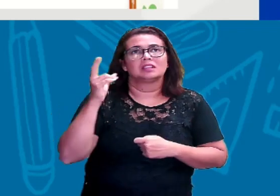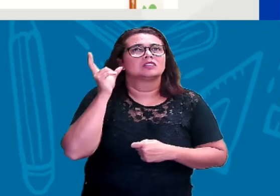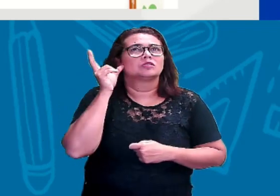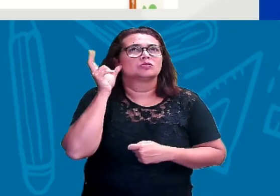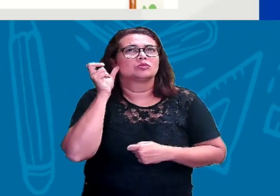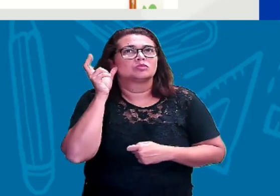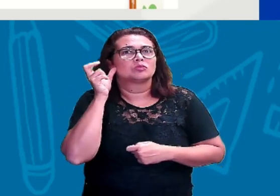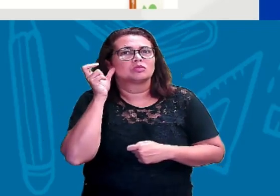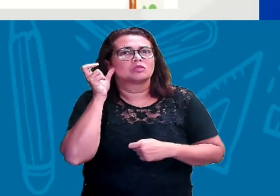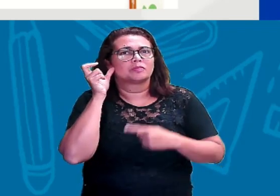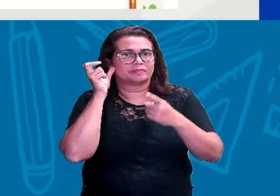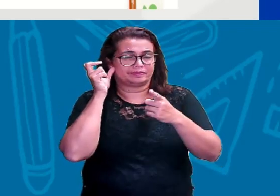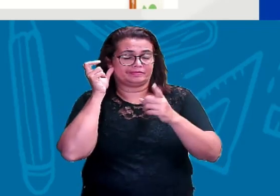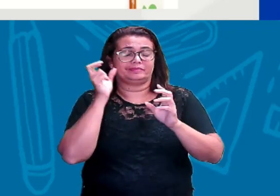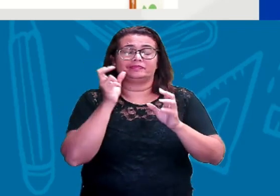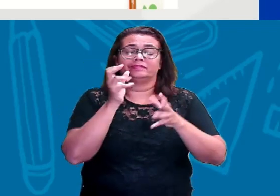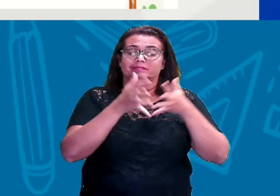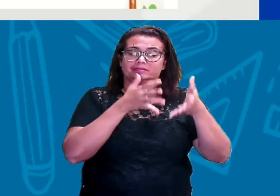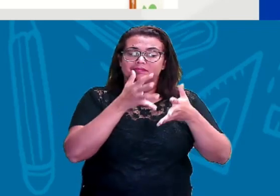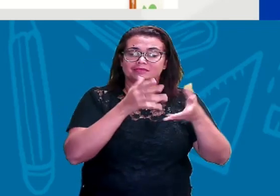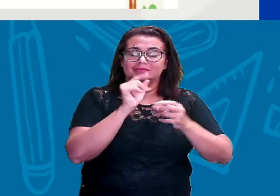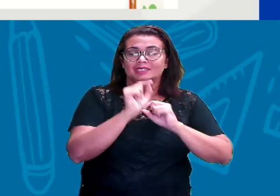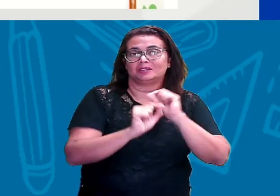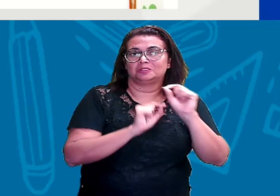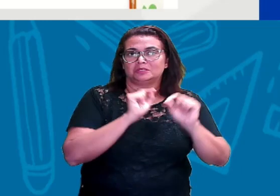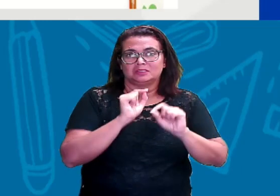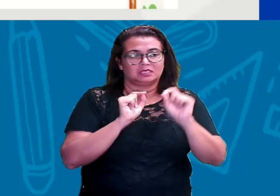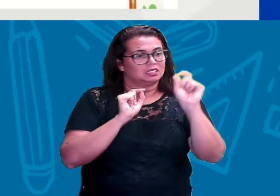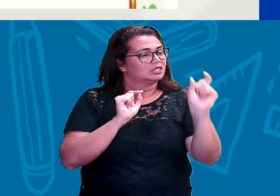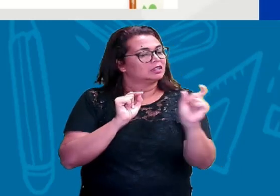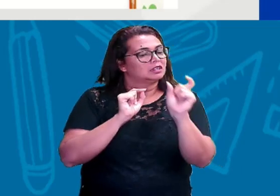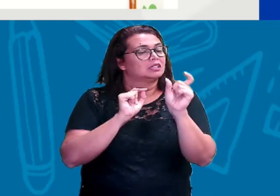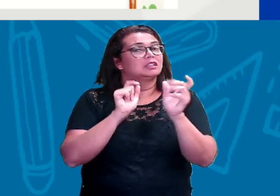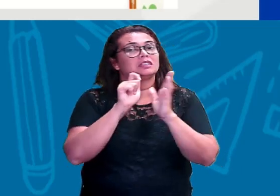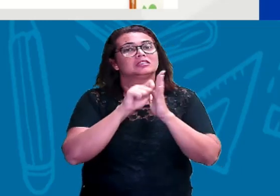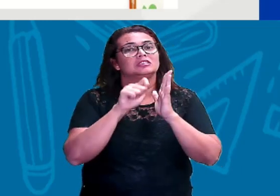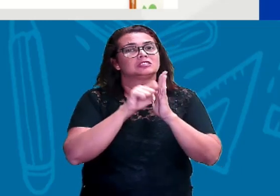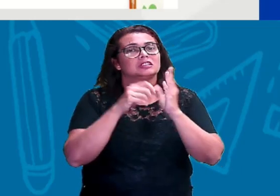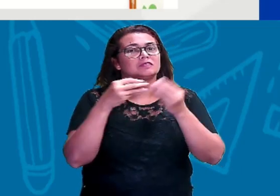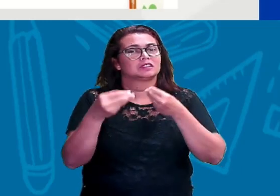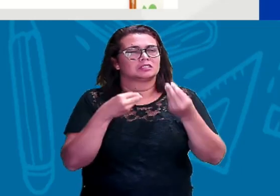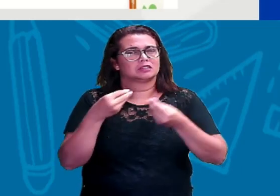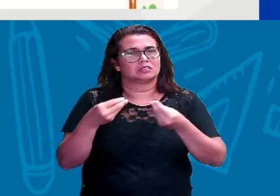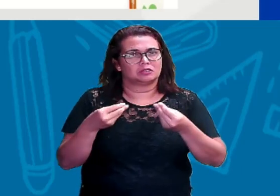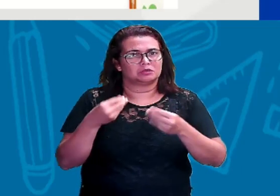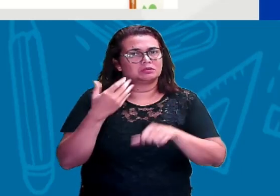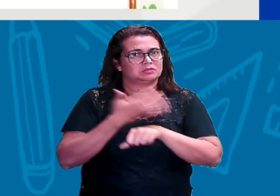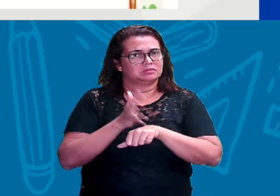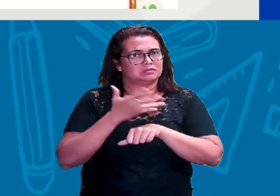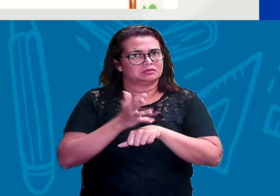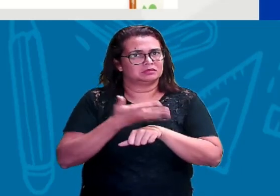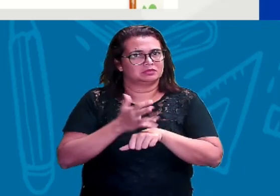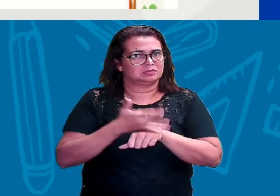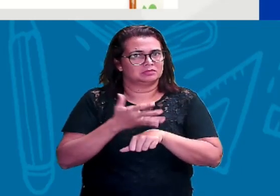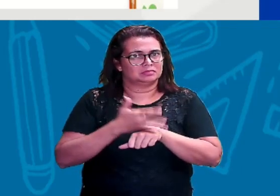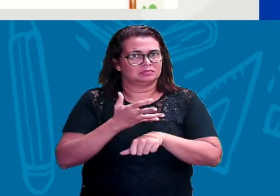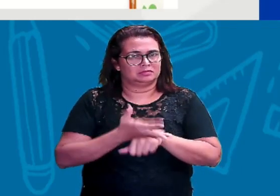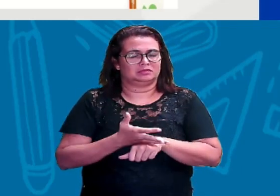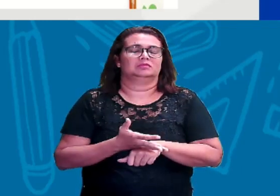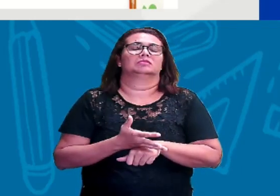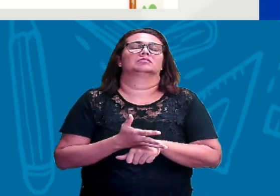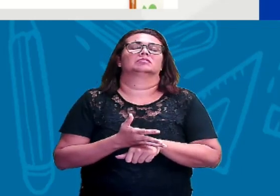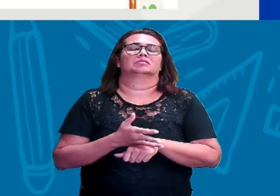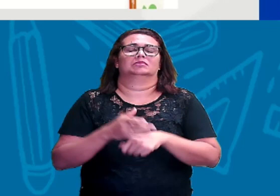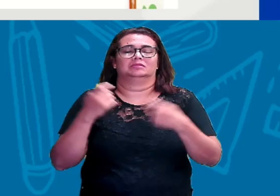que a gente pronuncie corretamente, é essencial essa prática. A gente precisa praticar. E a gente só consegue